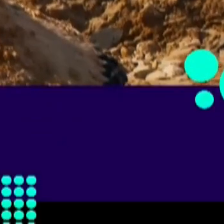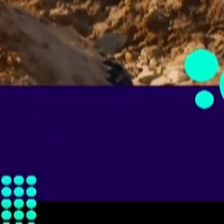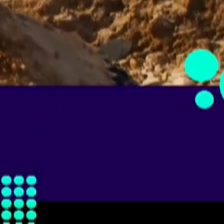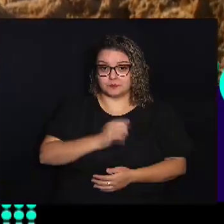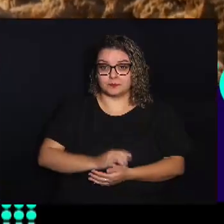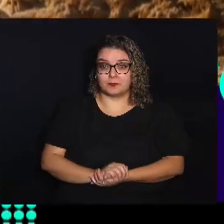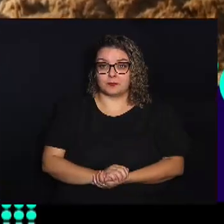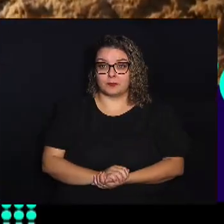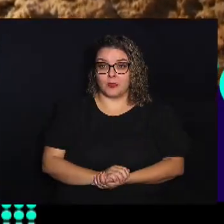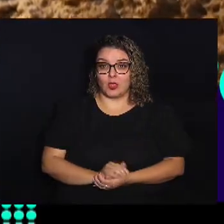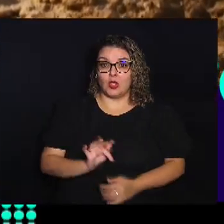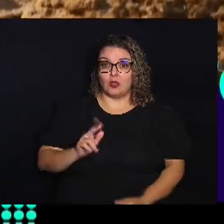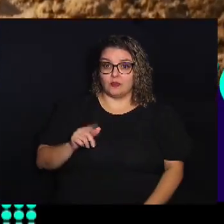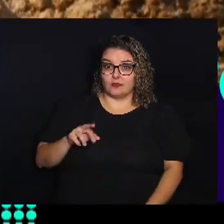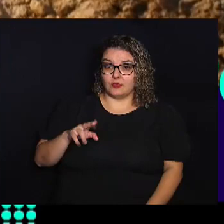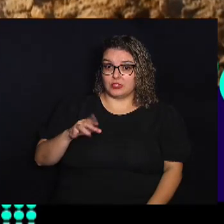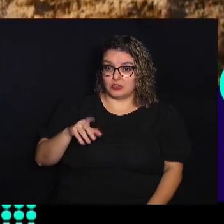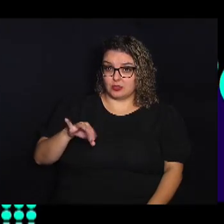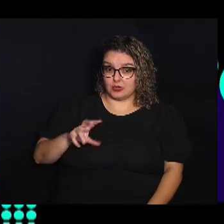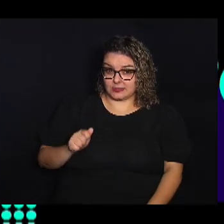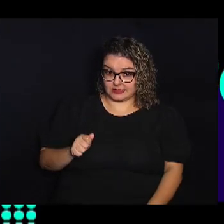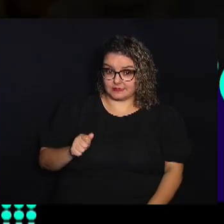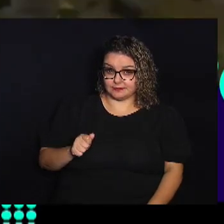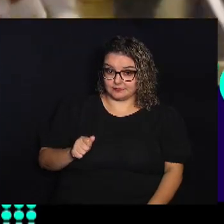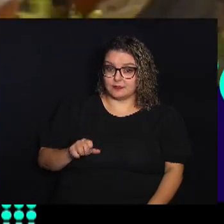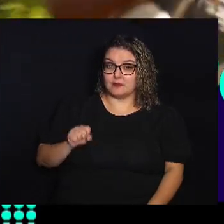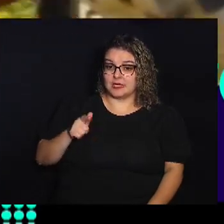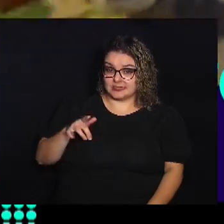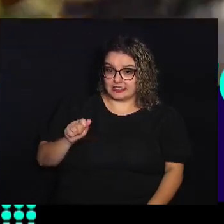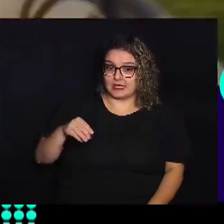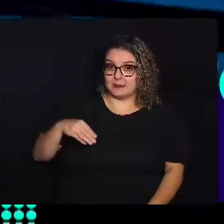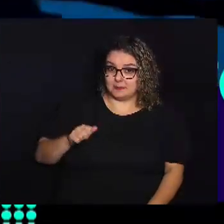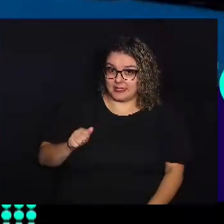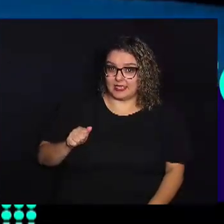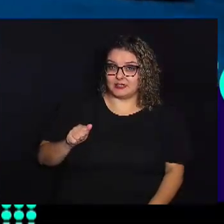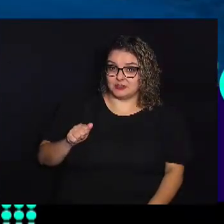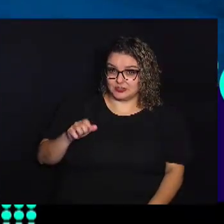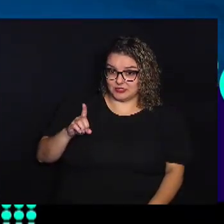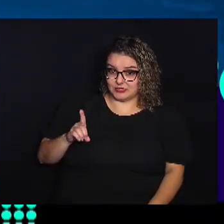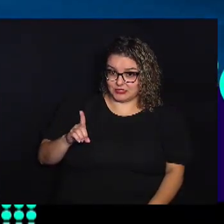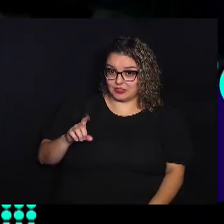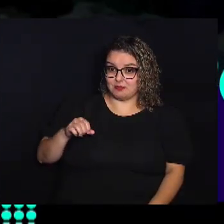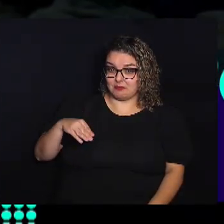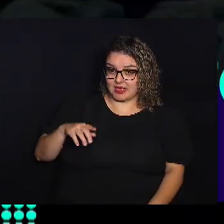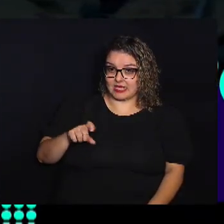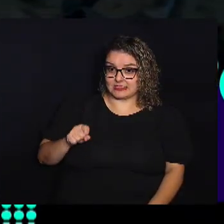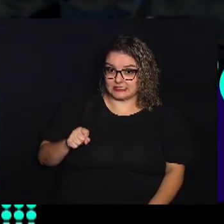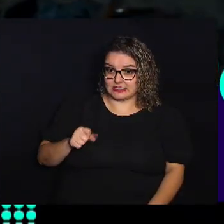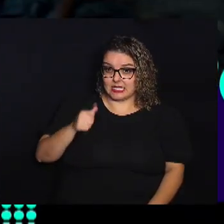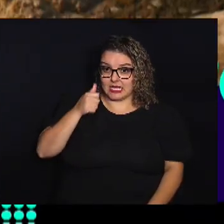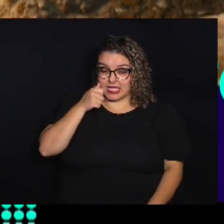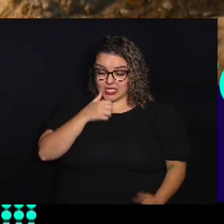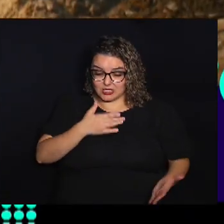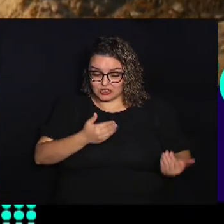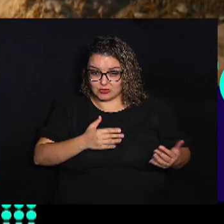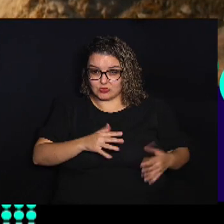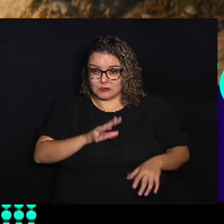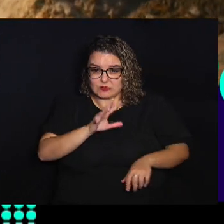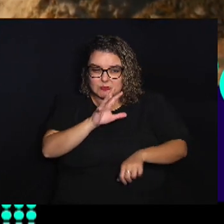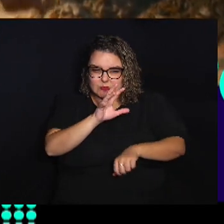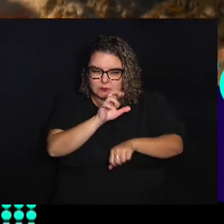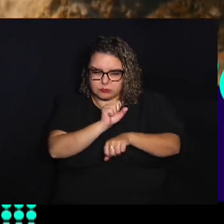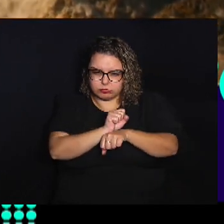Furiosa Uma saga Mad Max A medida Que o mundo Desmorona A jovem Furiosa É capturada Do lugar